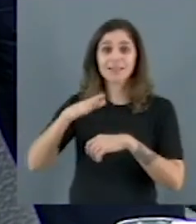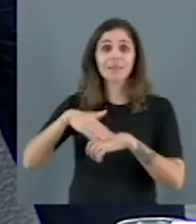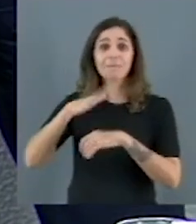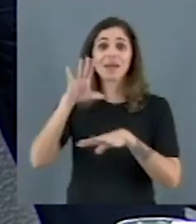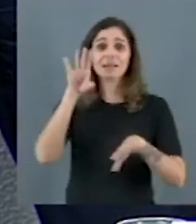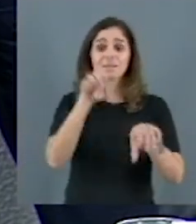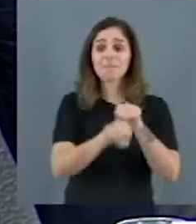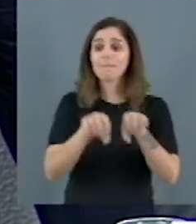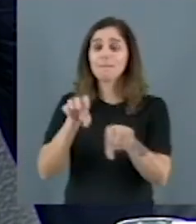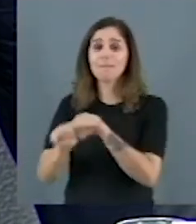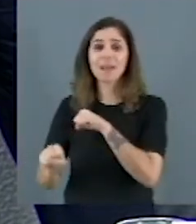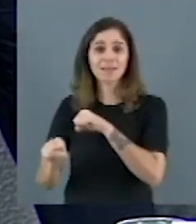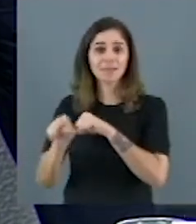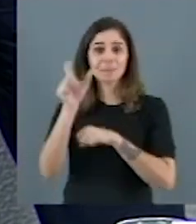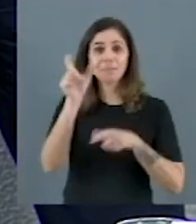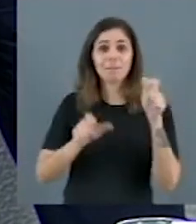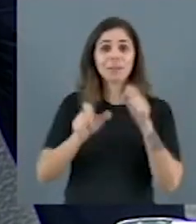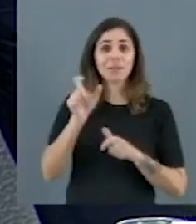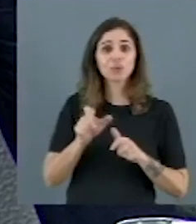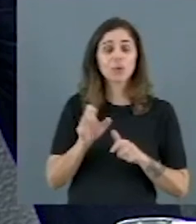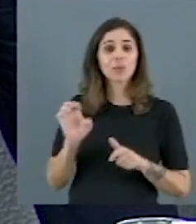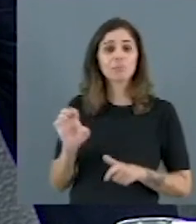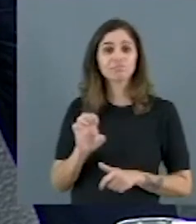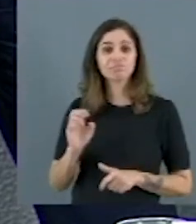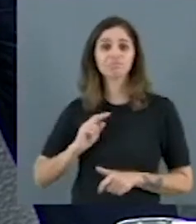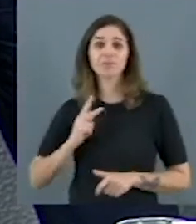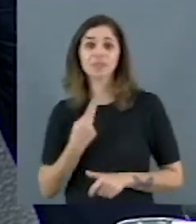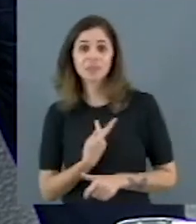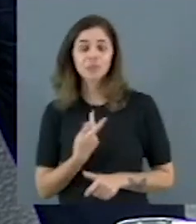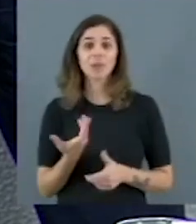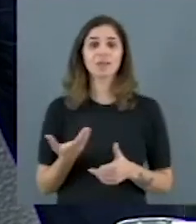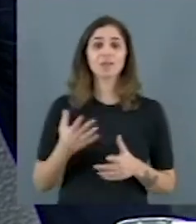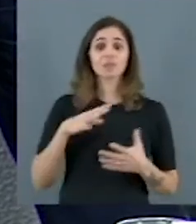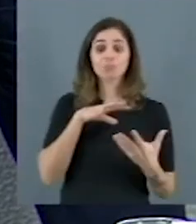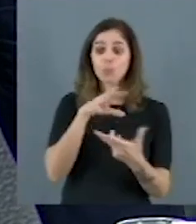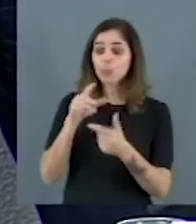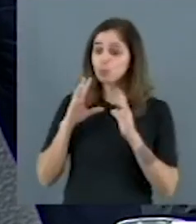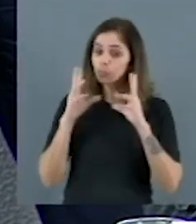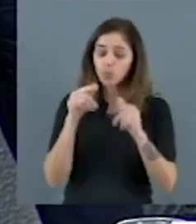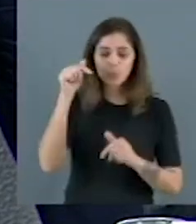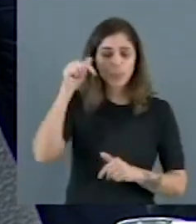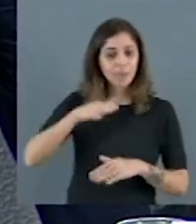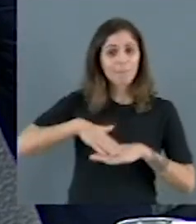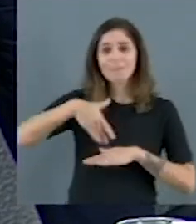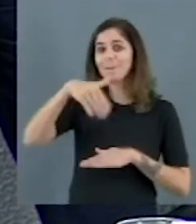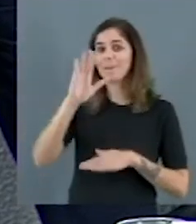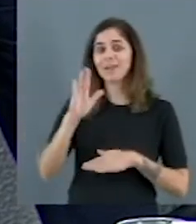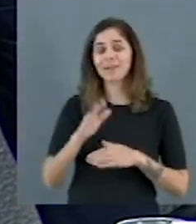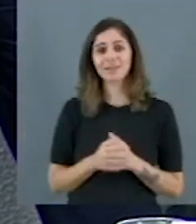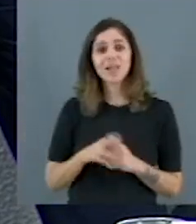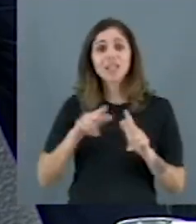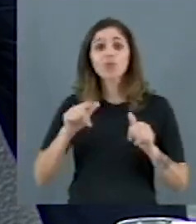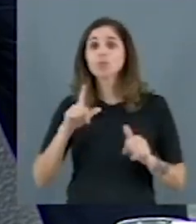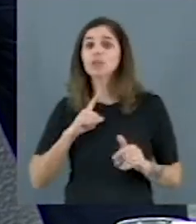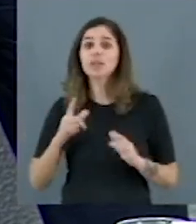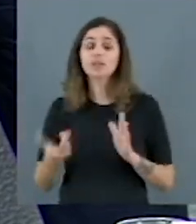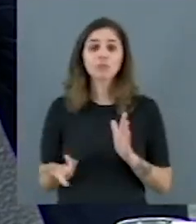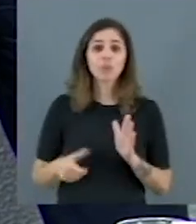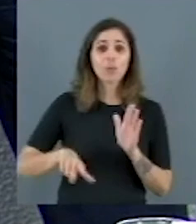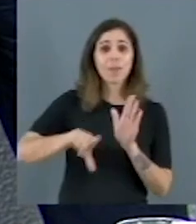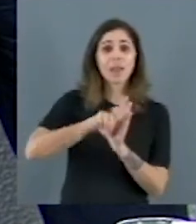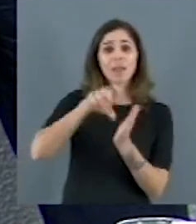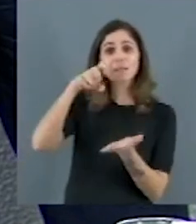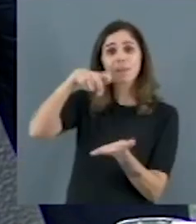transexuais do mundo. E aqui, nesse país, nós nunca tivemos uma lei penal que tivesse um